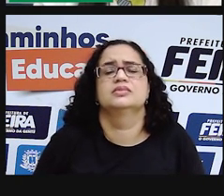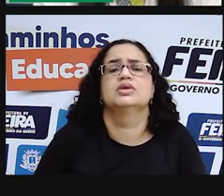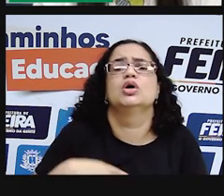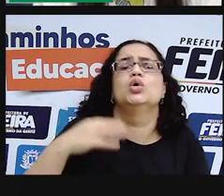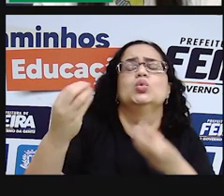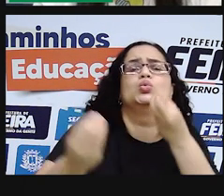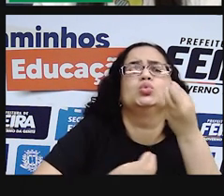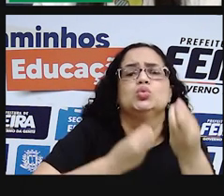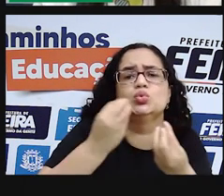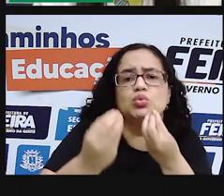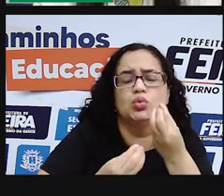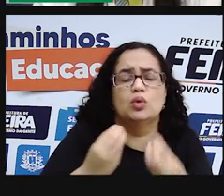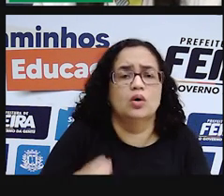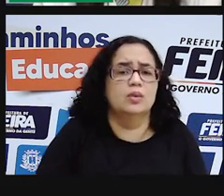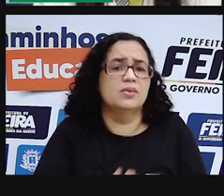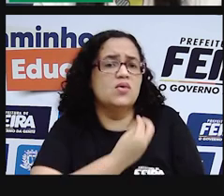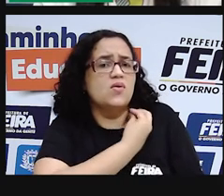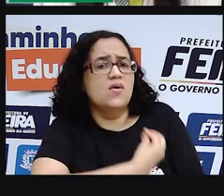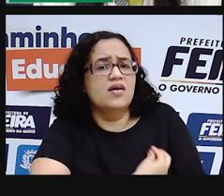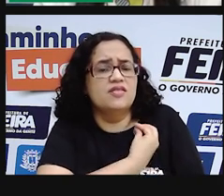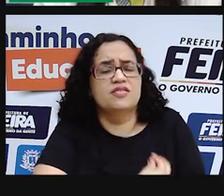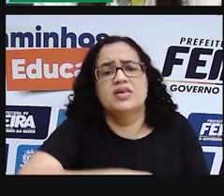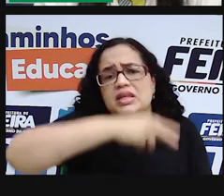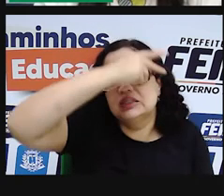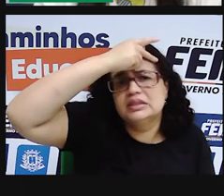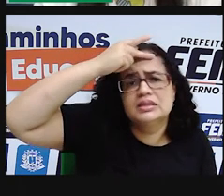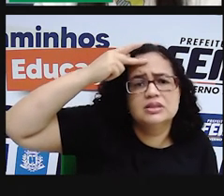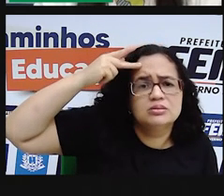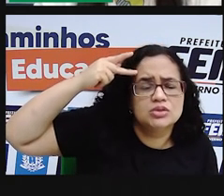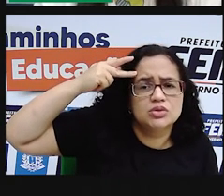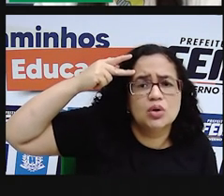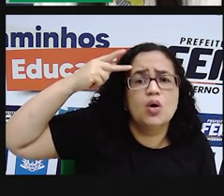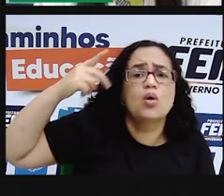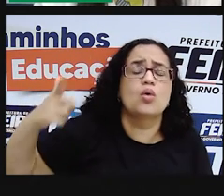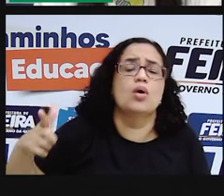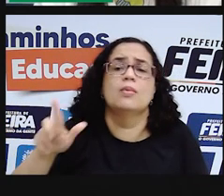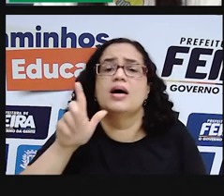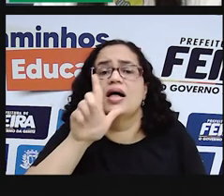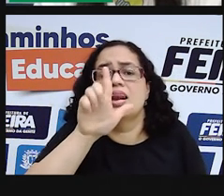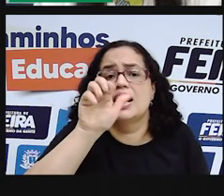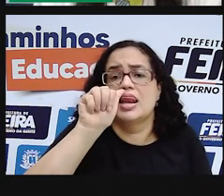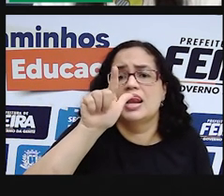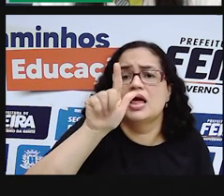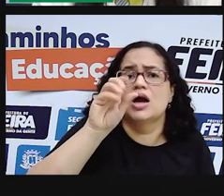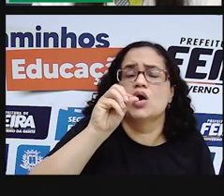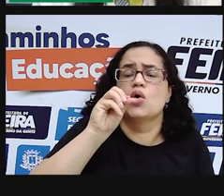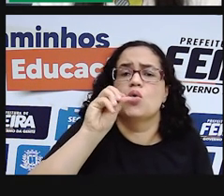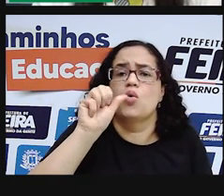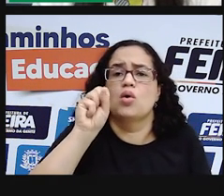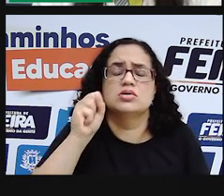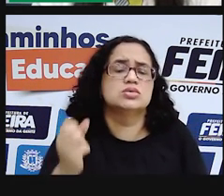de que forma com a vida das pessoas? Como é que as lagoas e os lagos, eles podem trazer